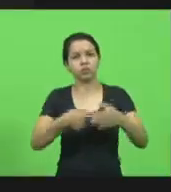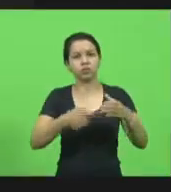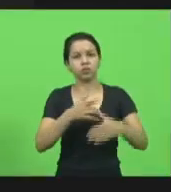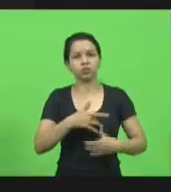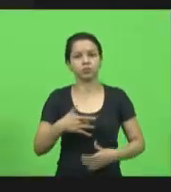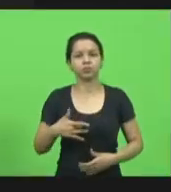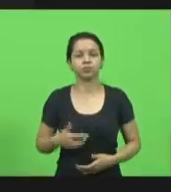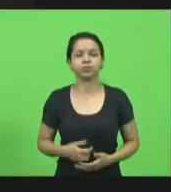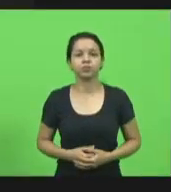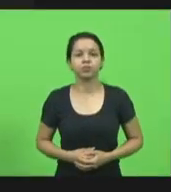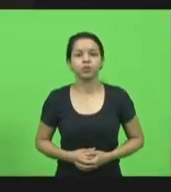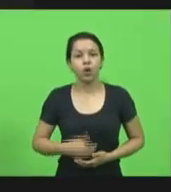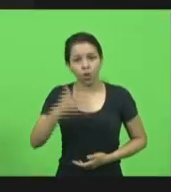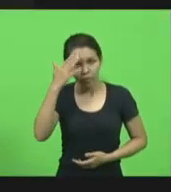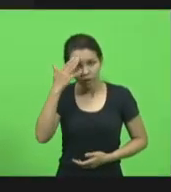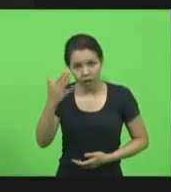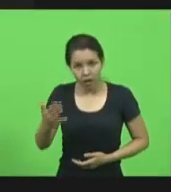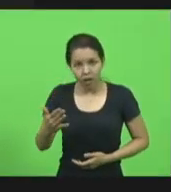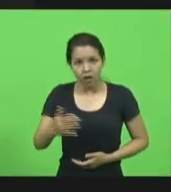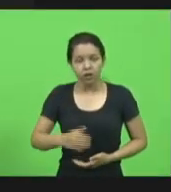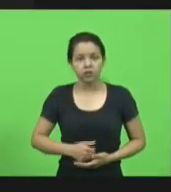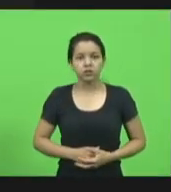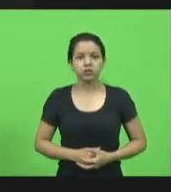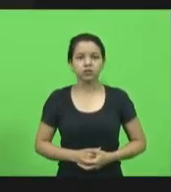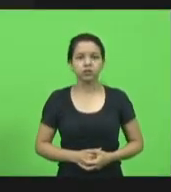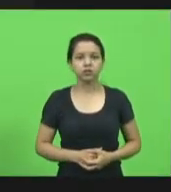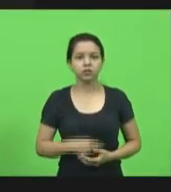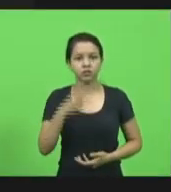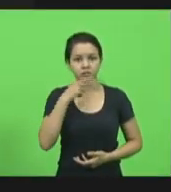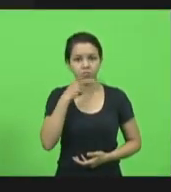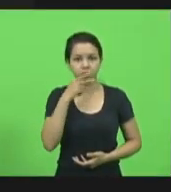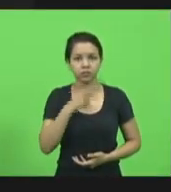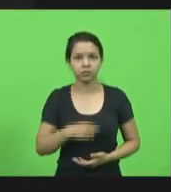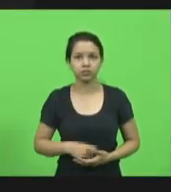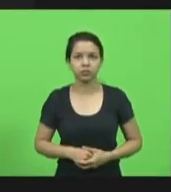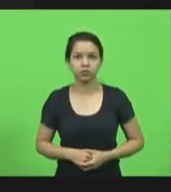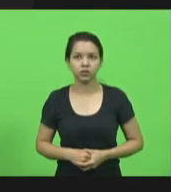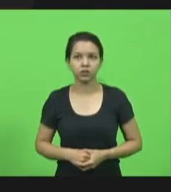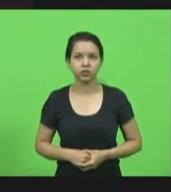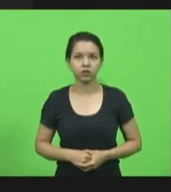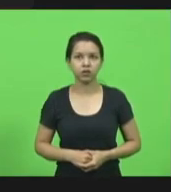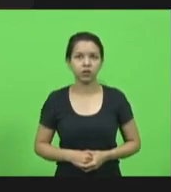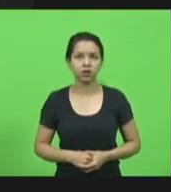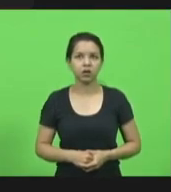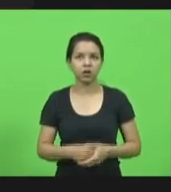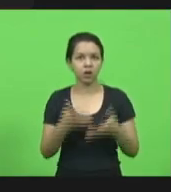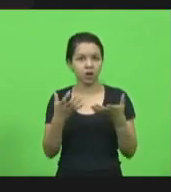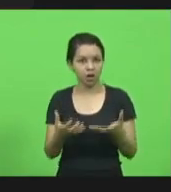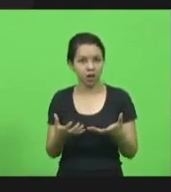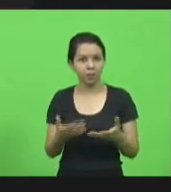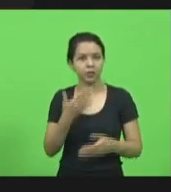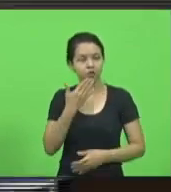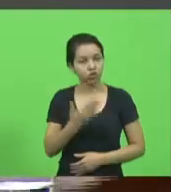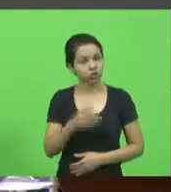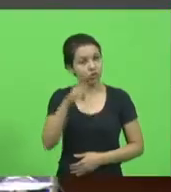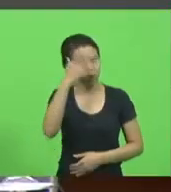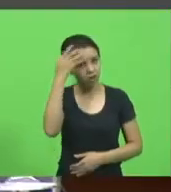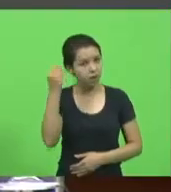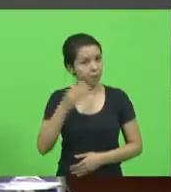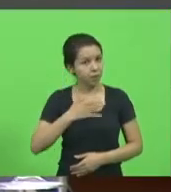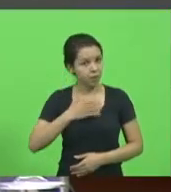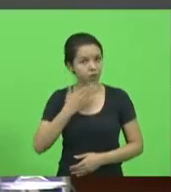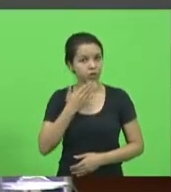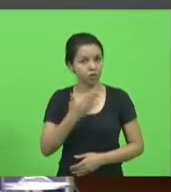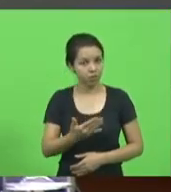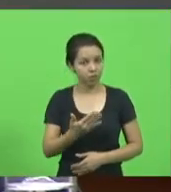Obrigado, deputado Jair. Deputado Kennedy. Eu só gostaria de pedir, V. Exª, que não esqueça do meu requerimento para colocar e fazer a